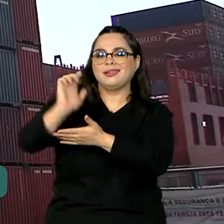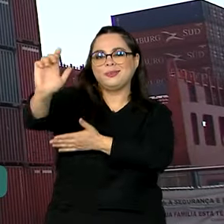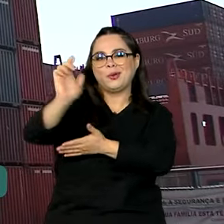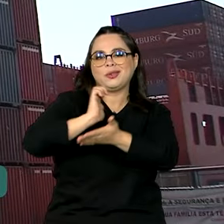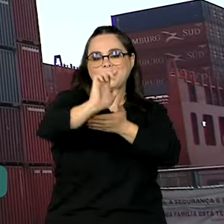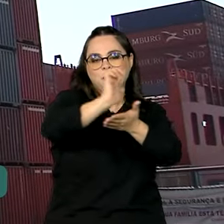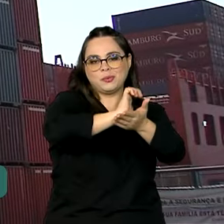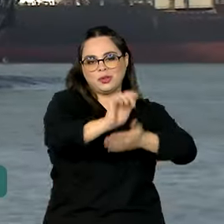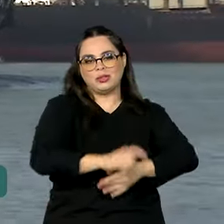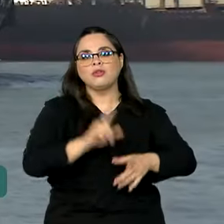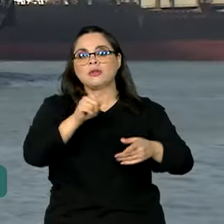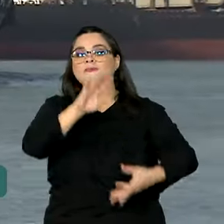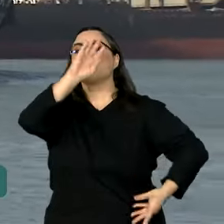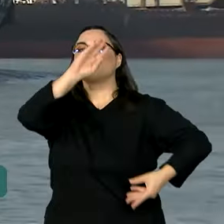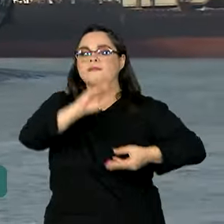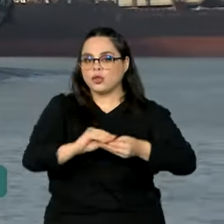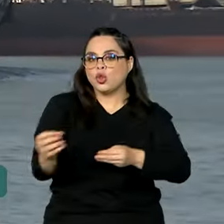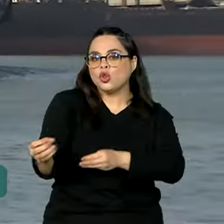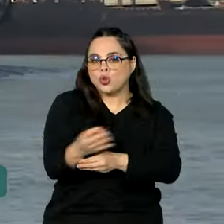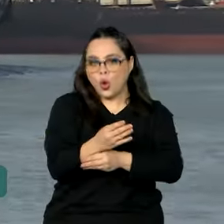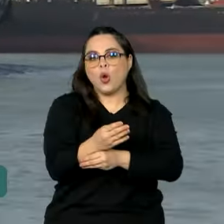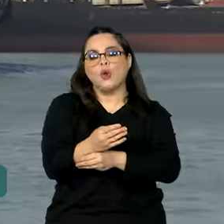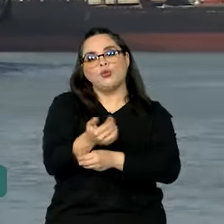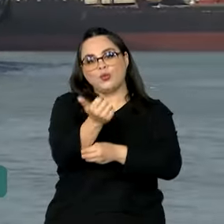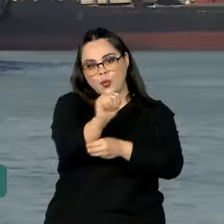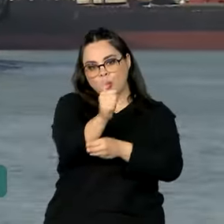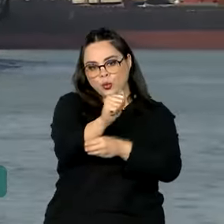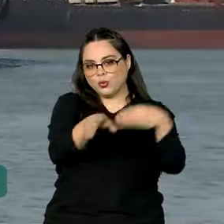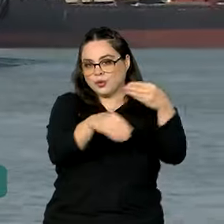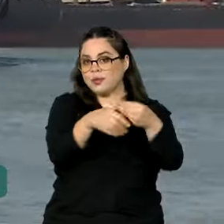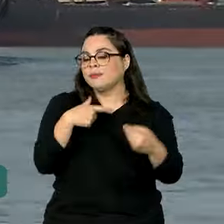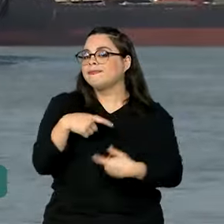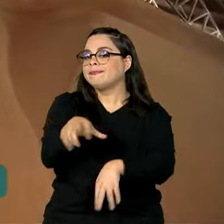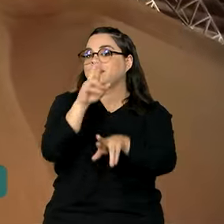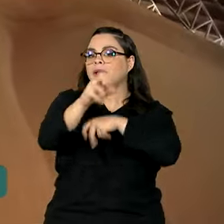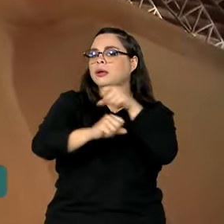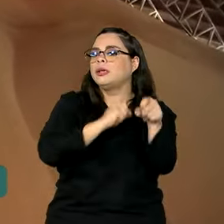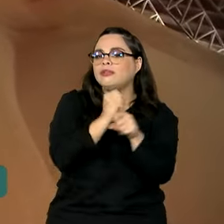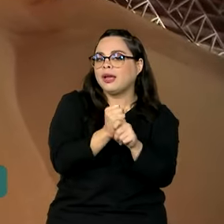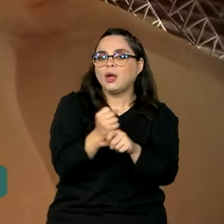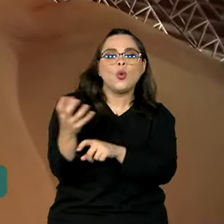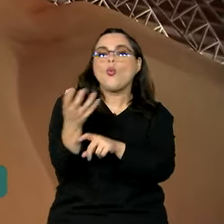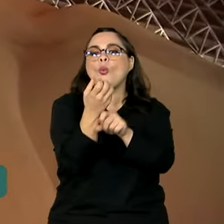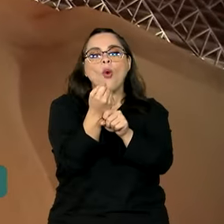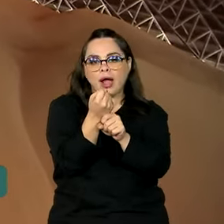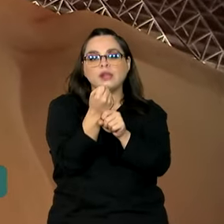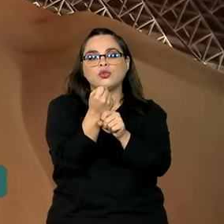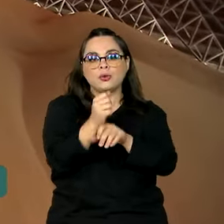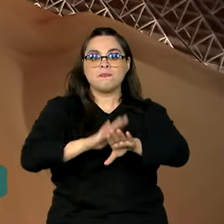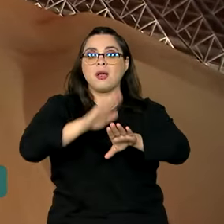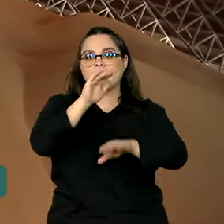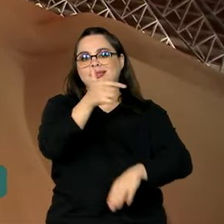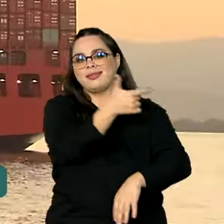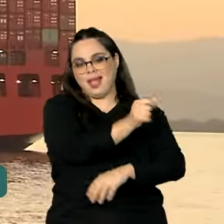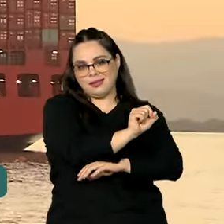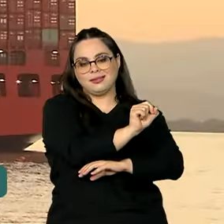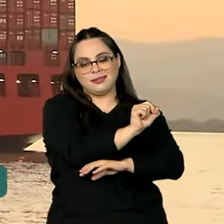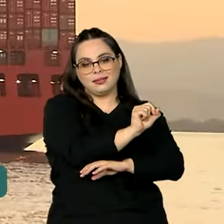estamos concluindo esse processo de 11 novos adidos. Há uma expectativa para que o próximo ano a gente tenha 10